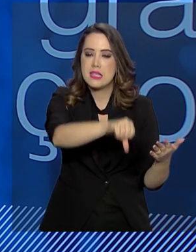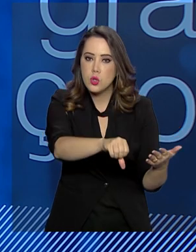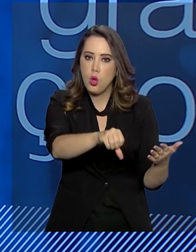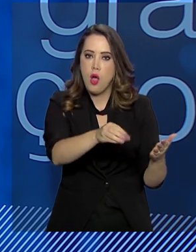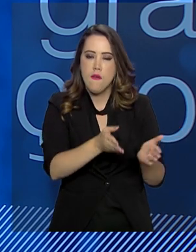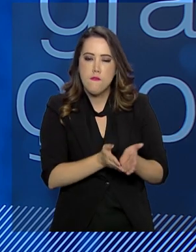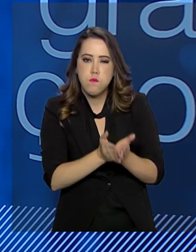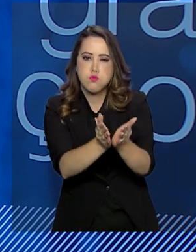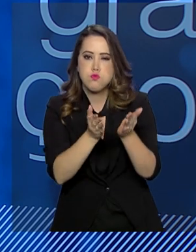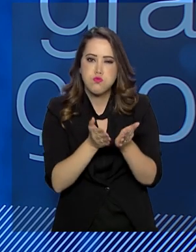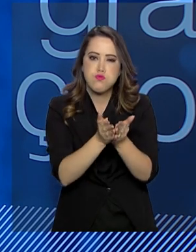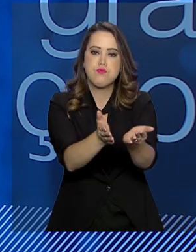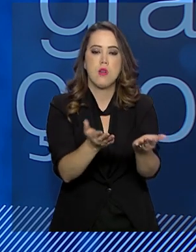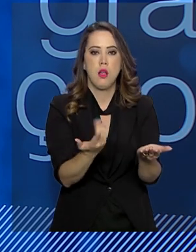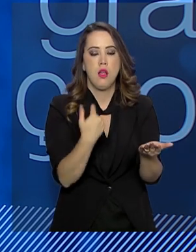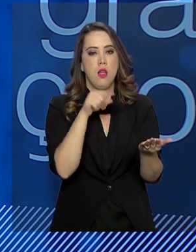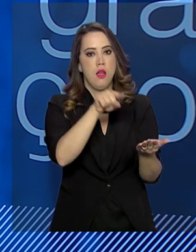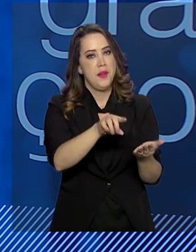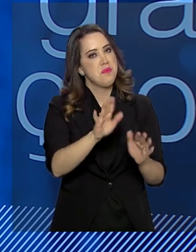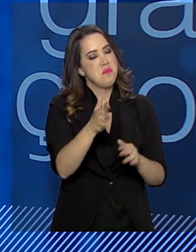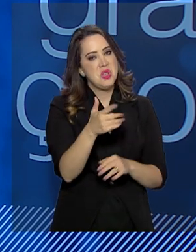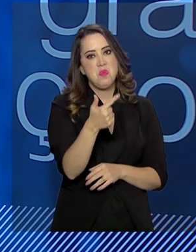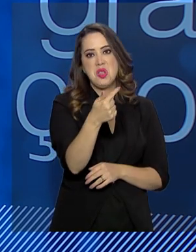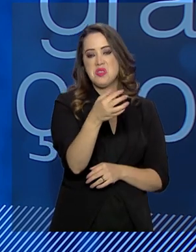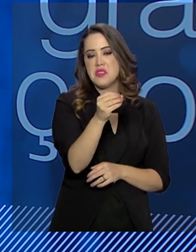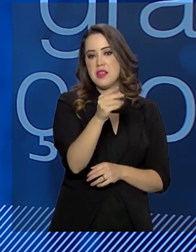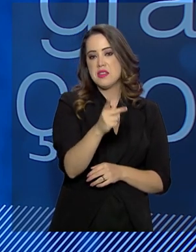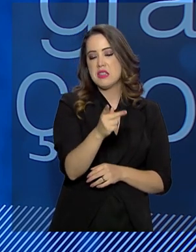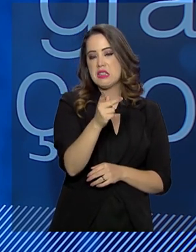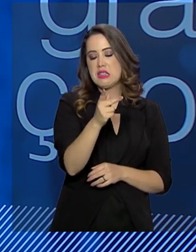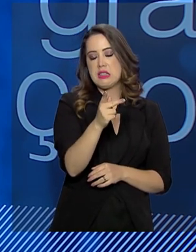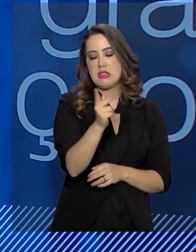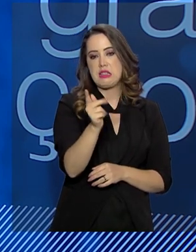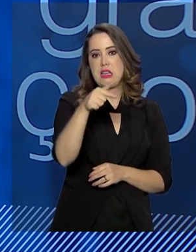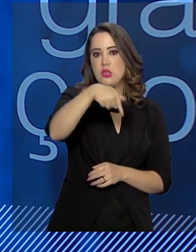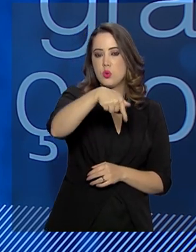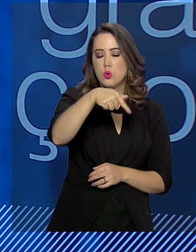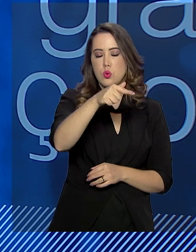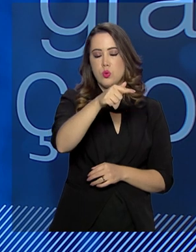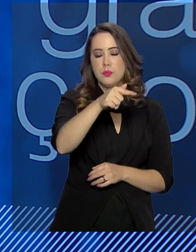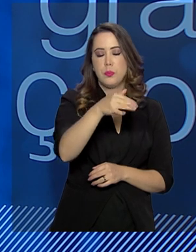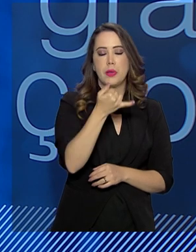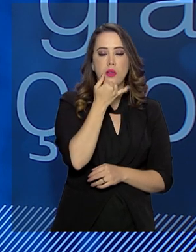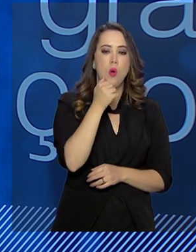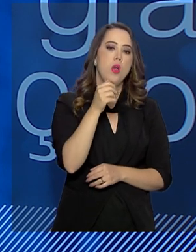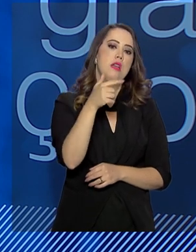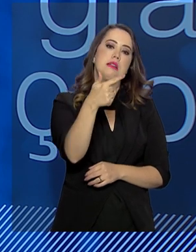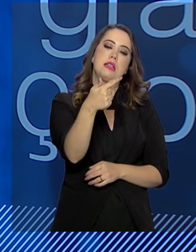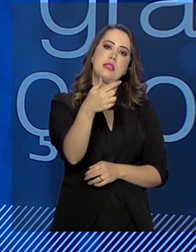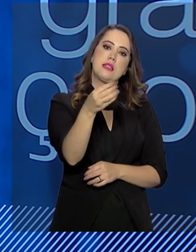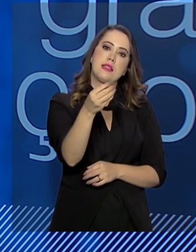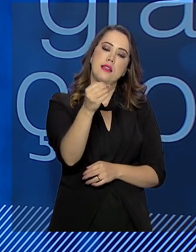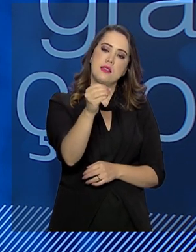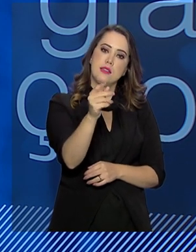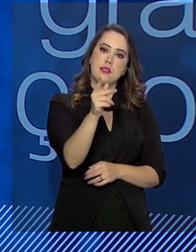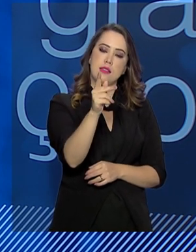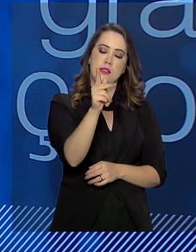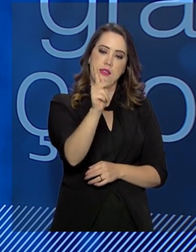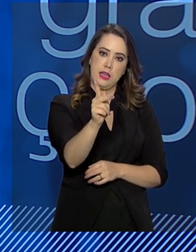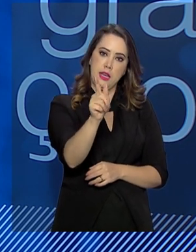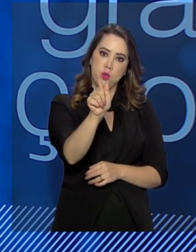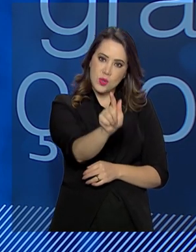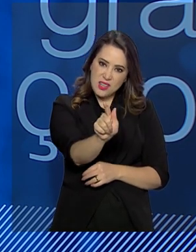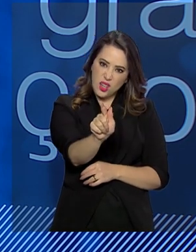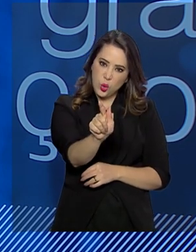700 quilos de contrabando, drogas, armas e munições para dentro do território nacional. E isso aí dá um volume de 150 mil